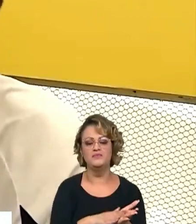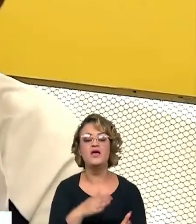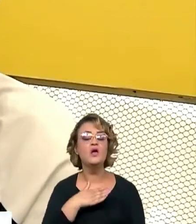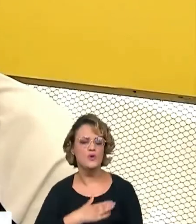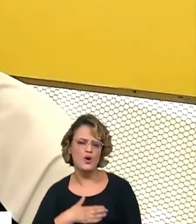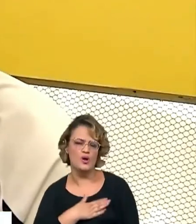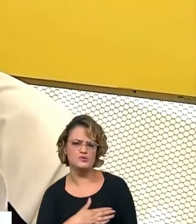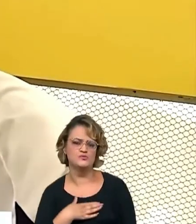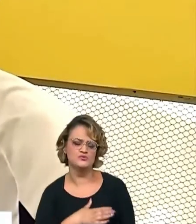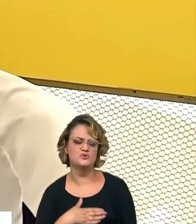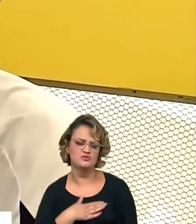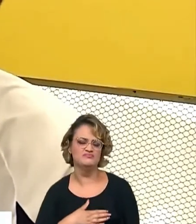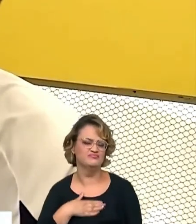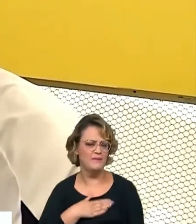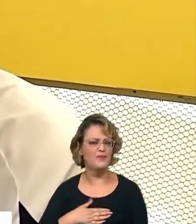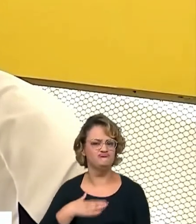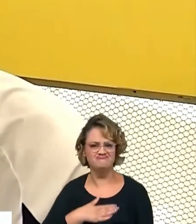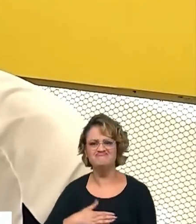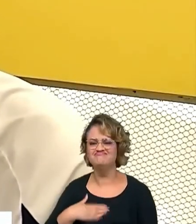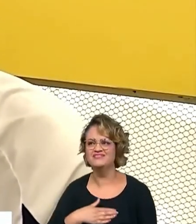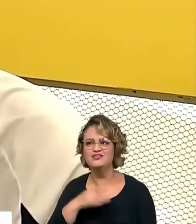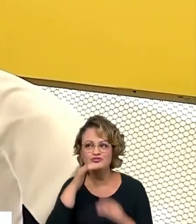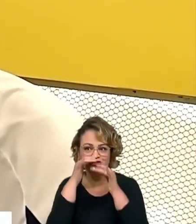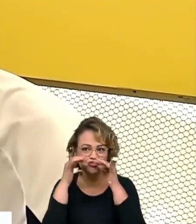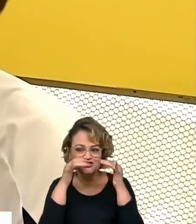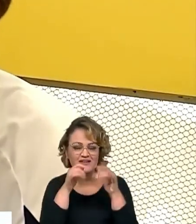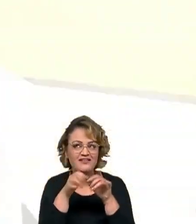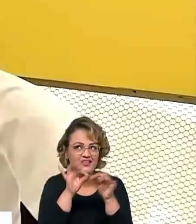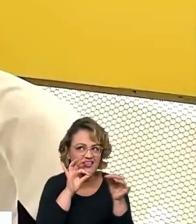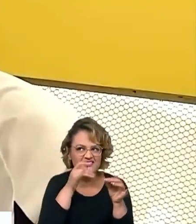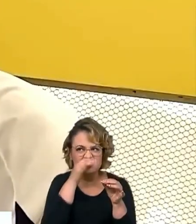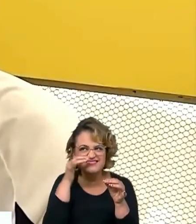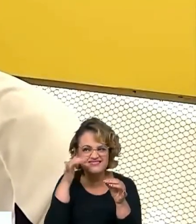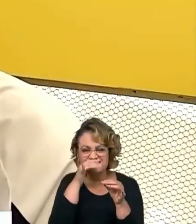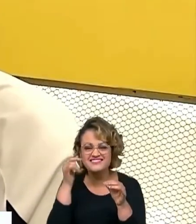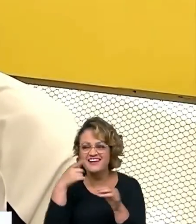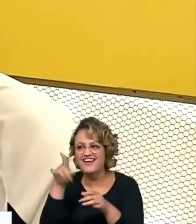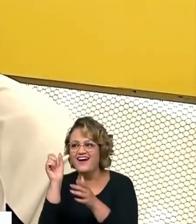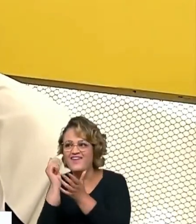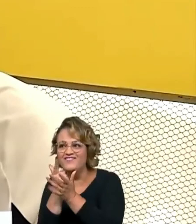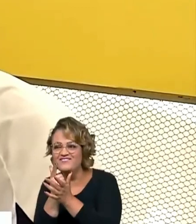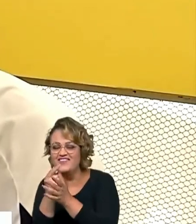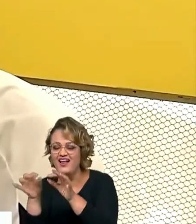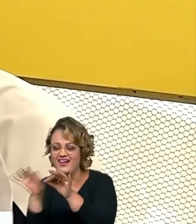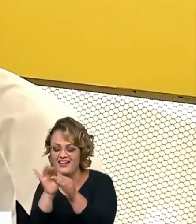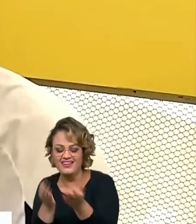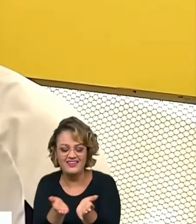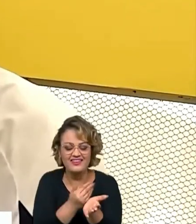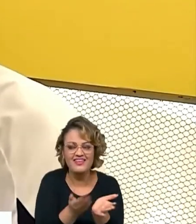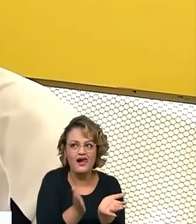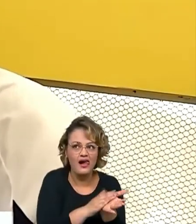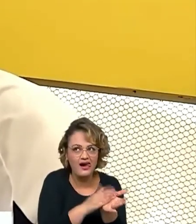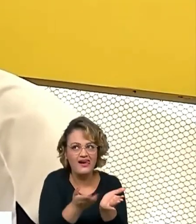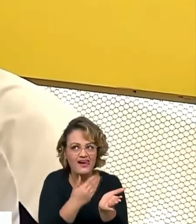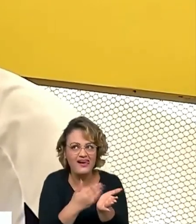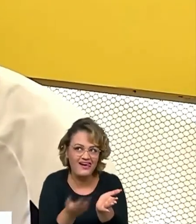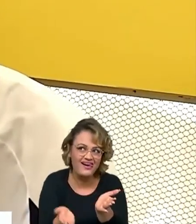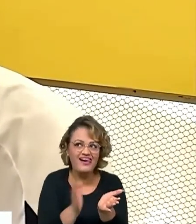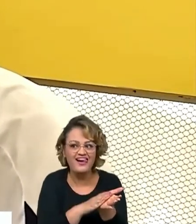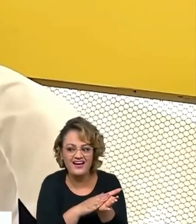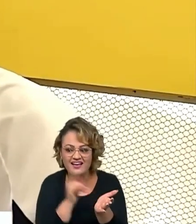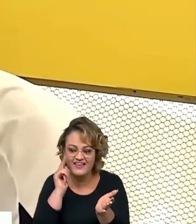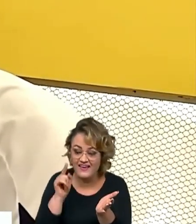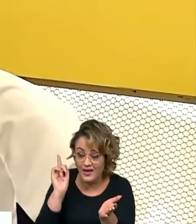porque eu acho que uma sensação muito boa. O cheiro de figurinha é bacana. E na banca comprar as figurinhas, folhear para torcer para vir uma